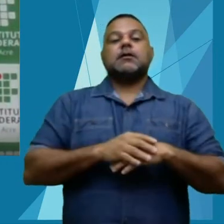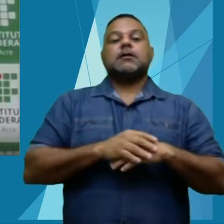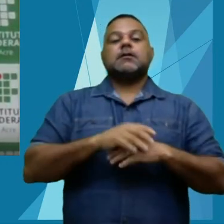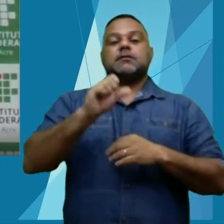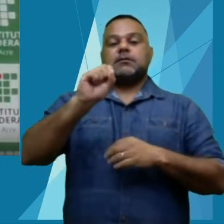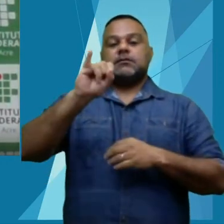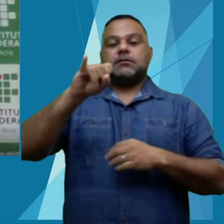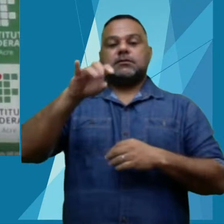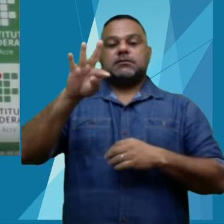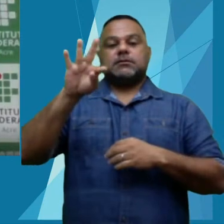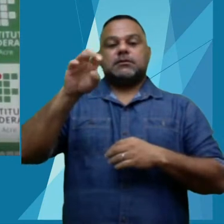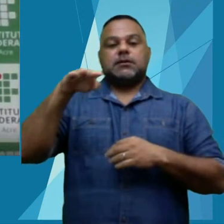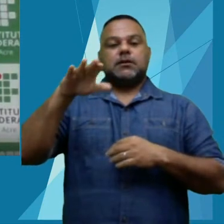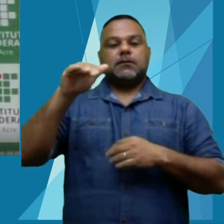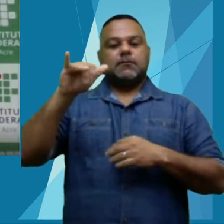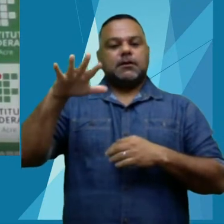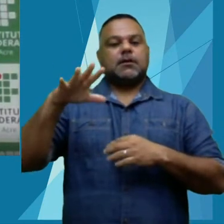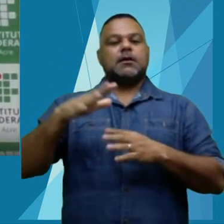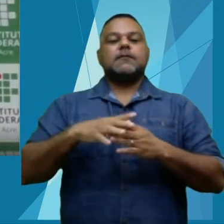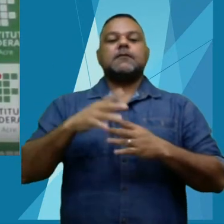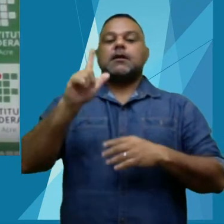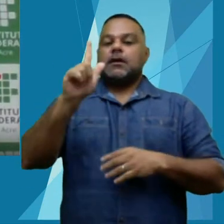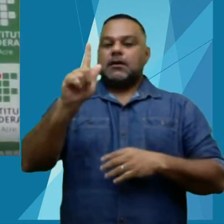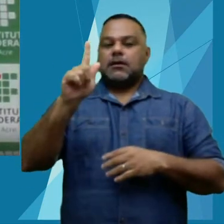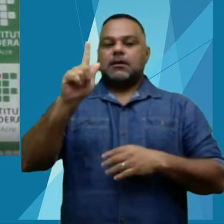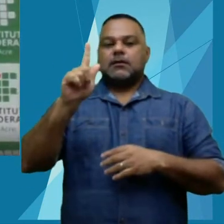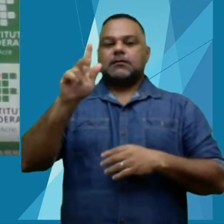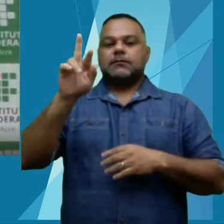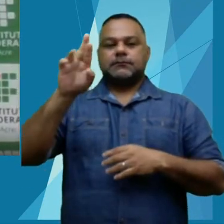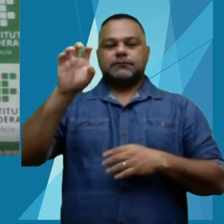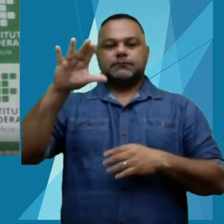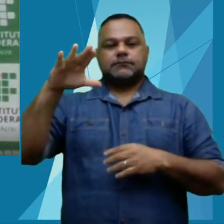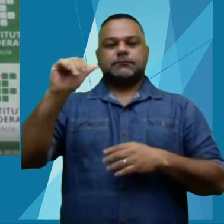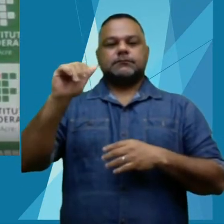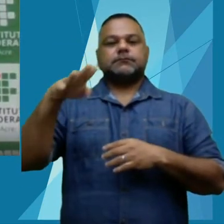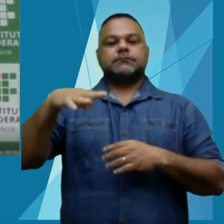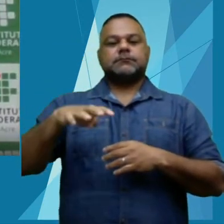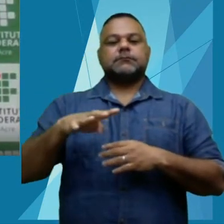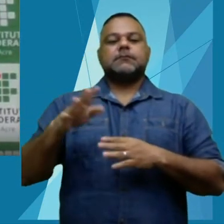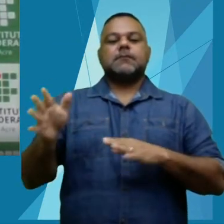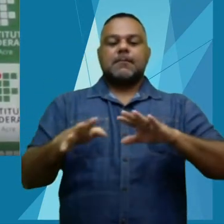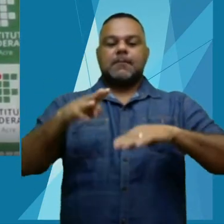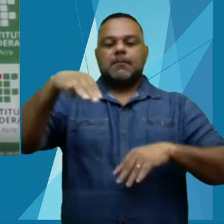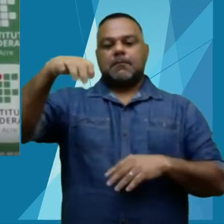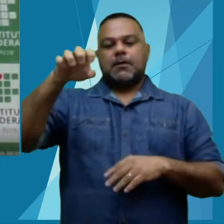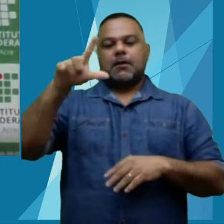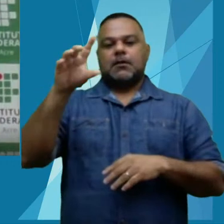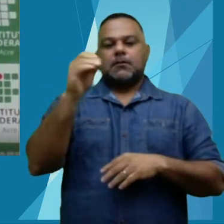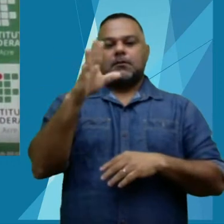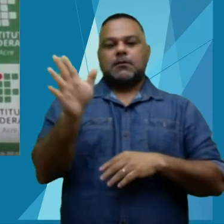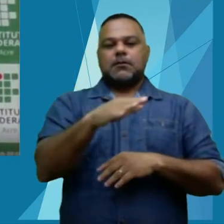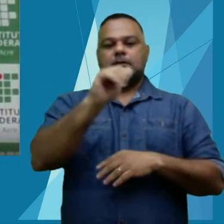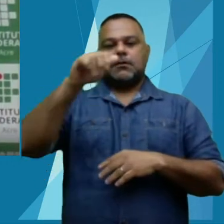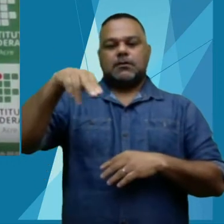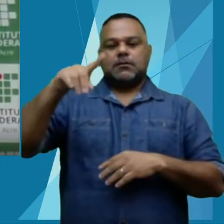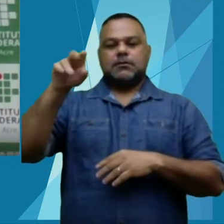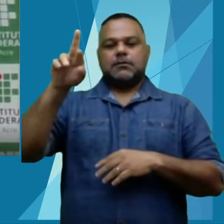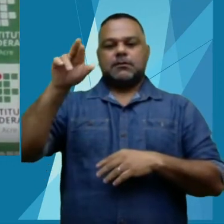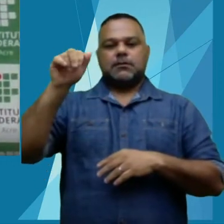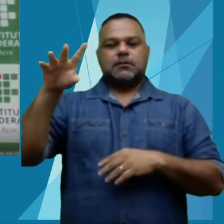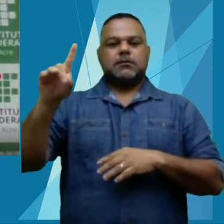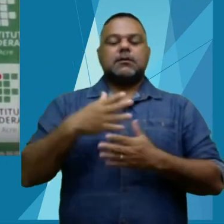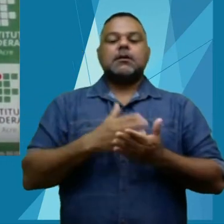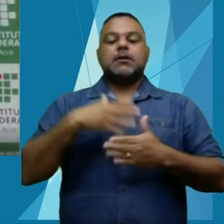Grace Maia Andade, para a apresentação da revista científica do IFAC e, na sequência, a